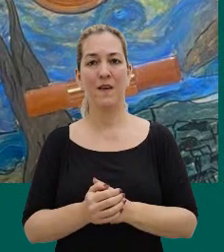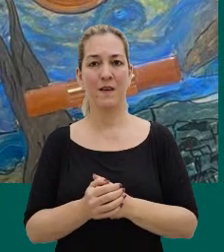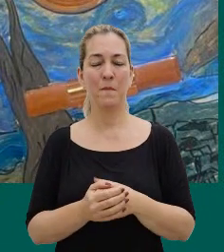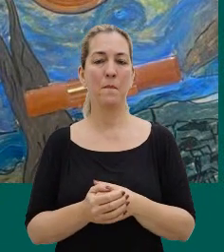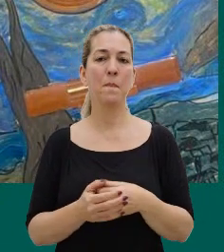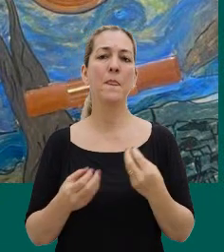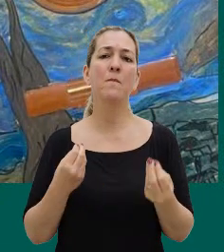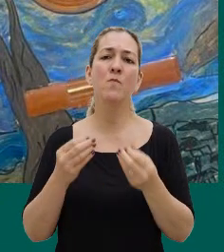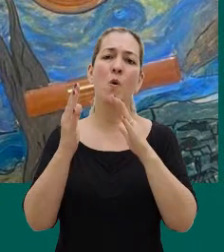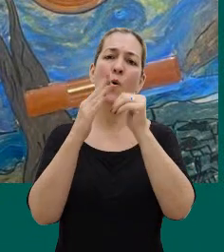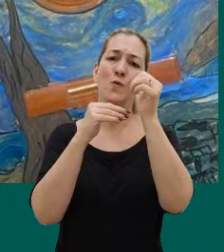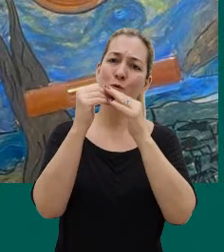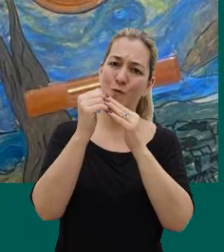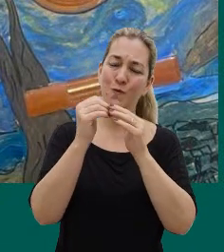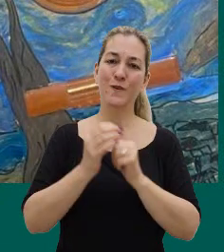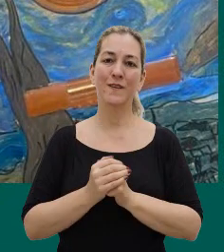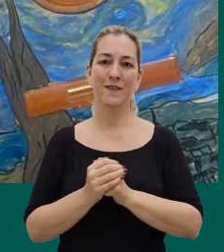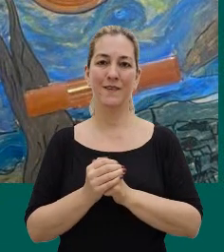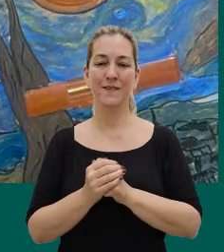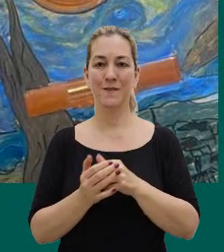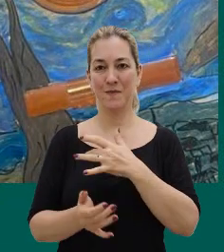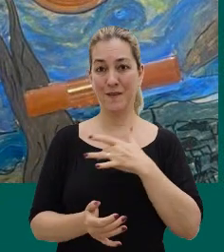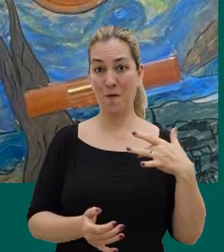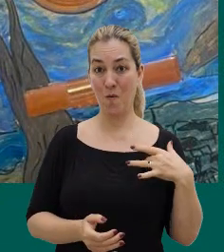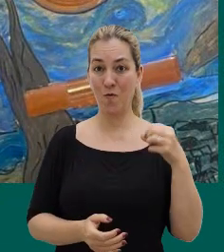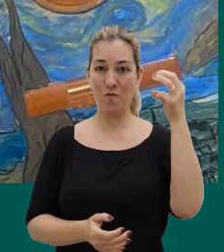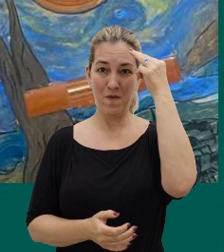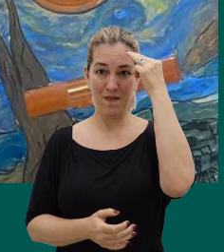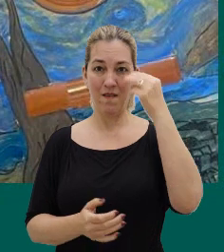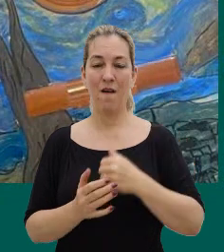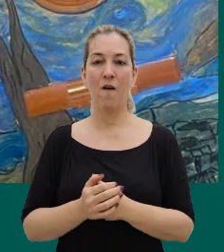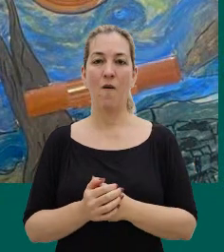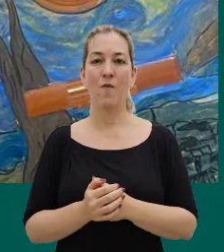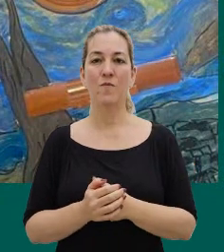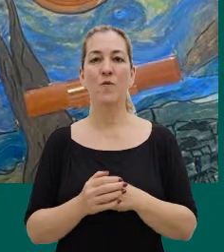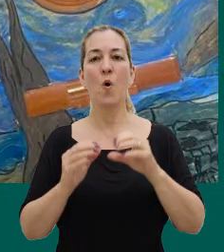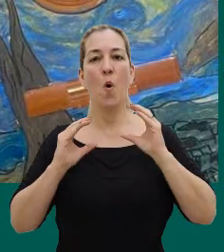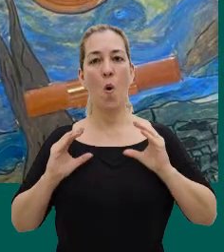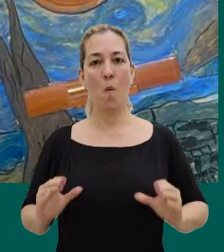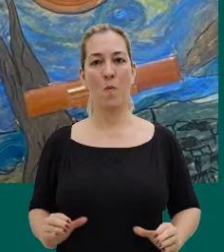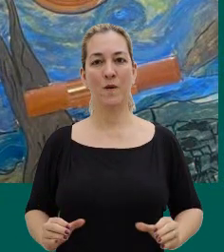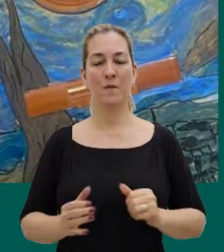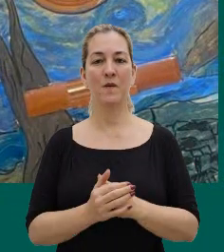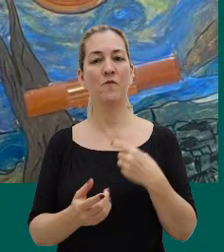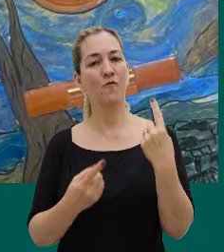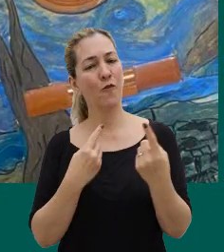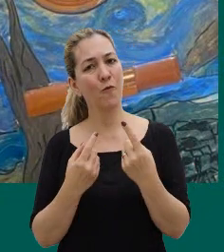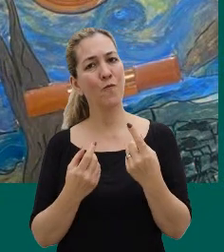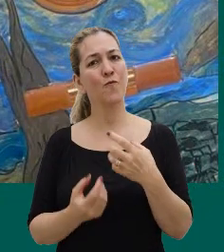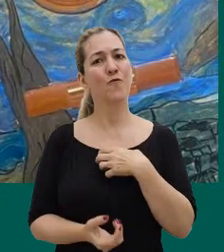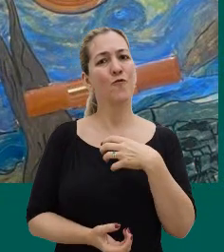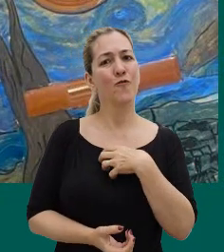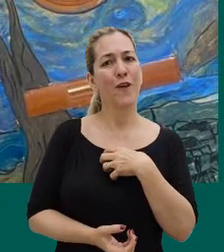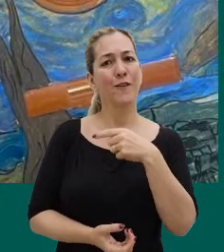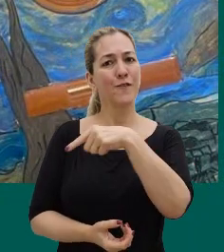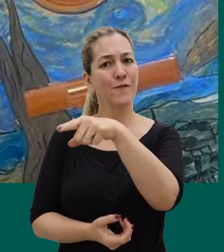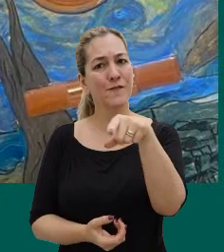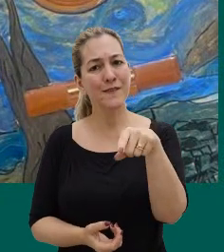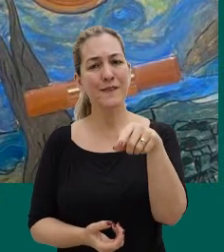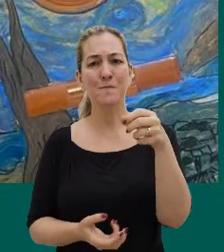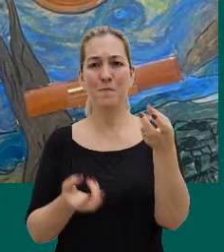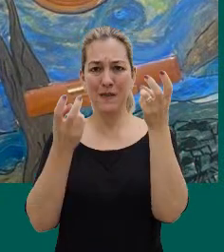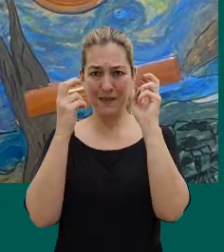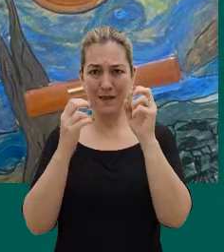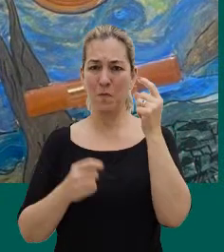construir um papo sobre saúde mental e comportamento, de que, de alguma maneira, toque vocês e faça